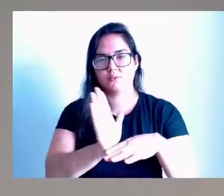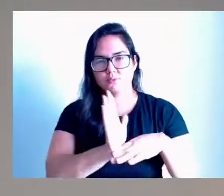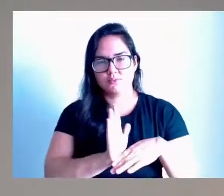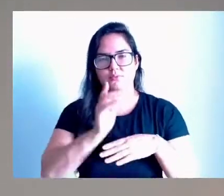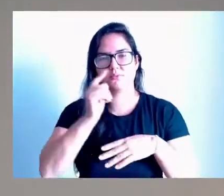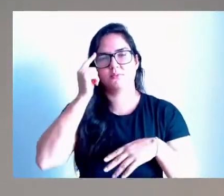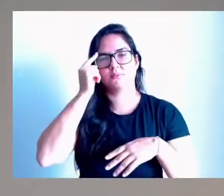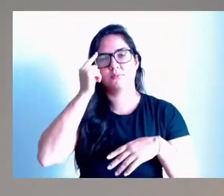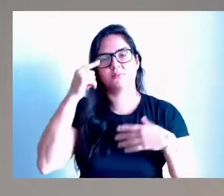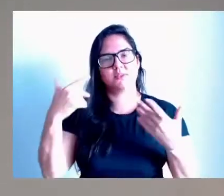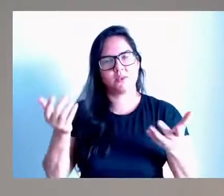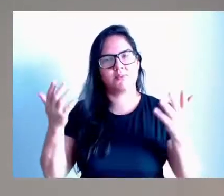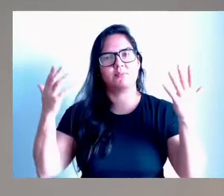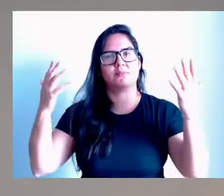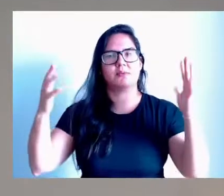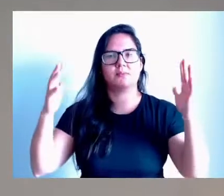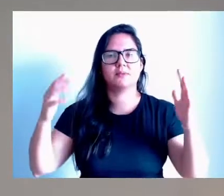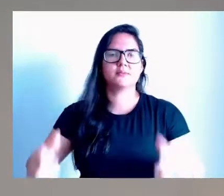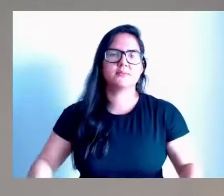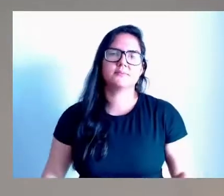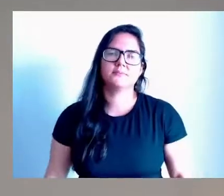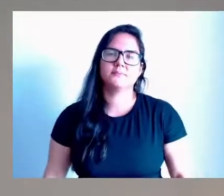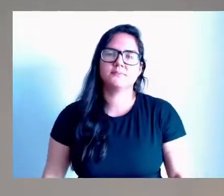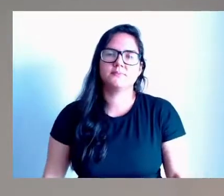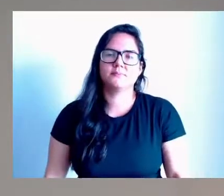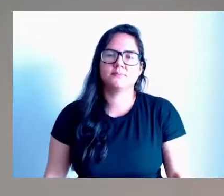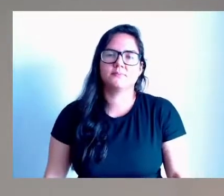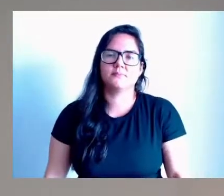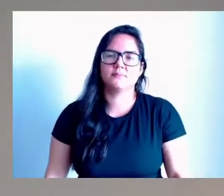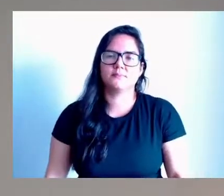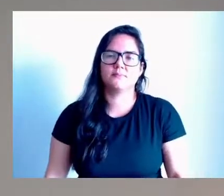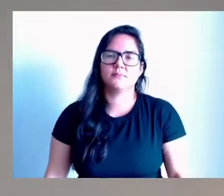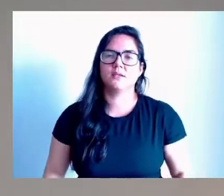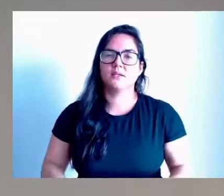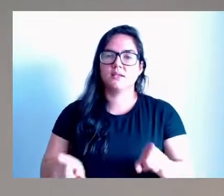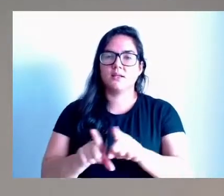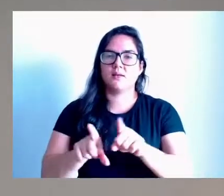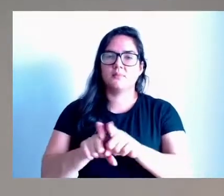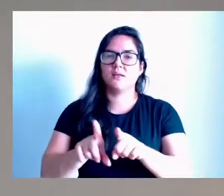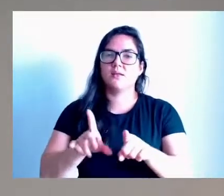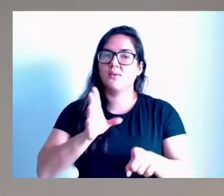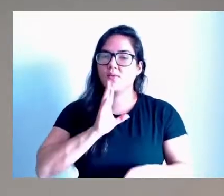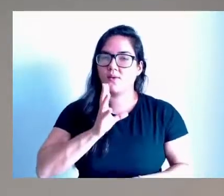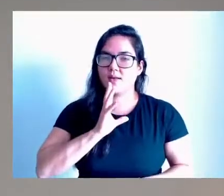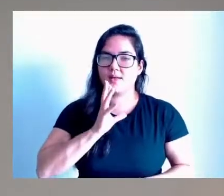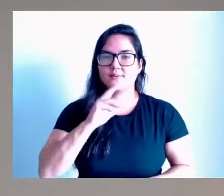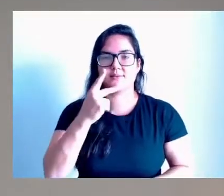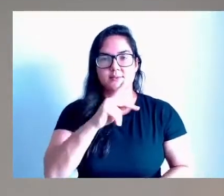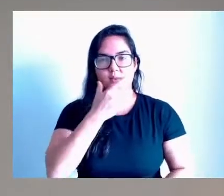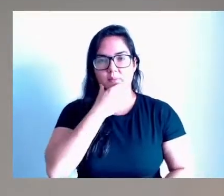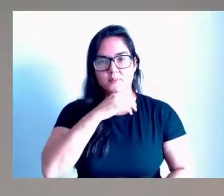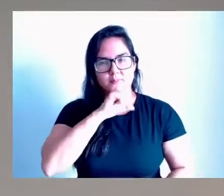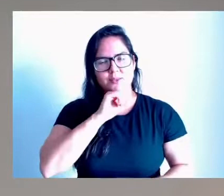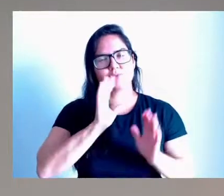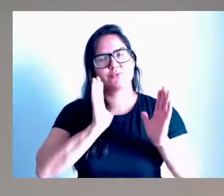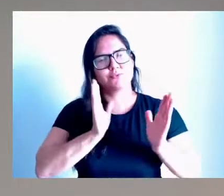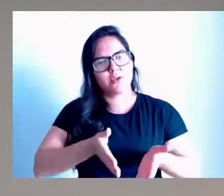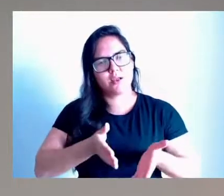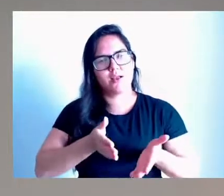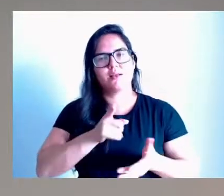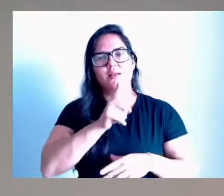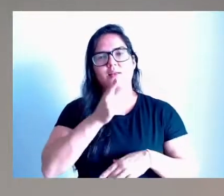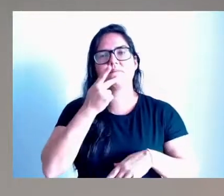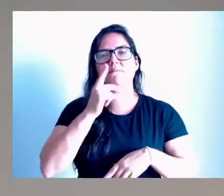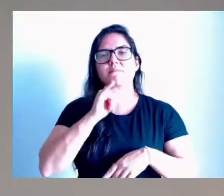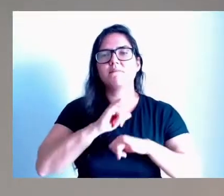Então, está de parabéns. Até lá, sábado, já conheci o seu pai, e ele, falando que vai fazer uma